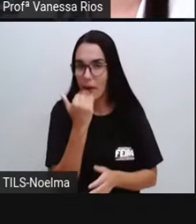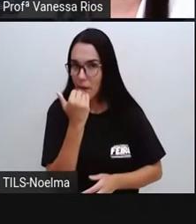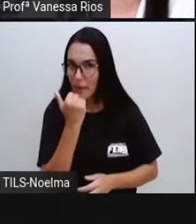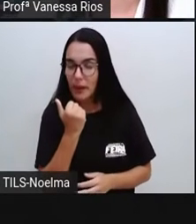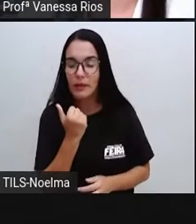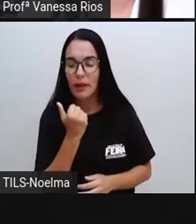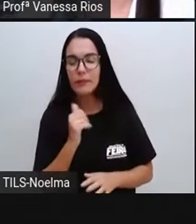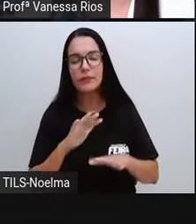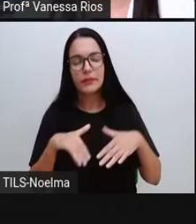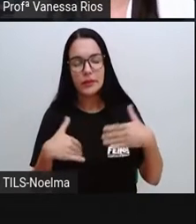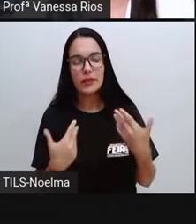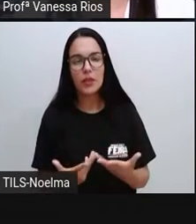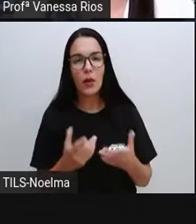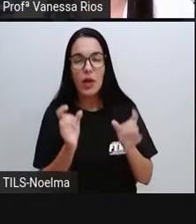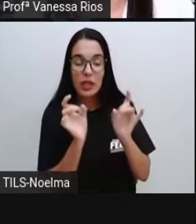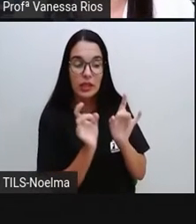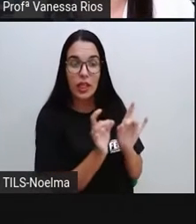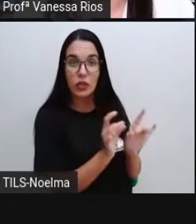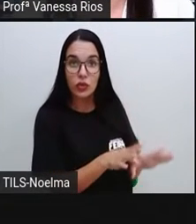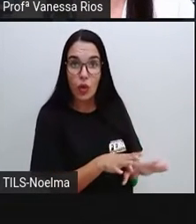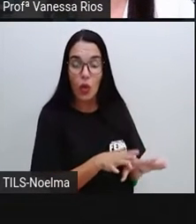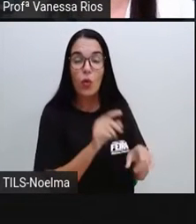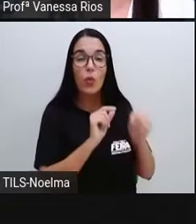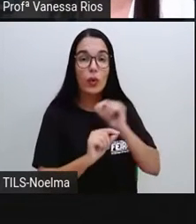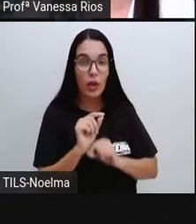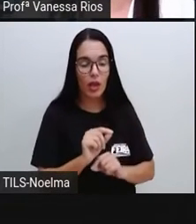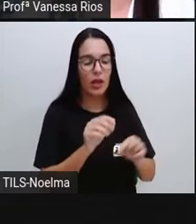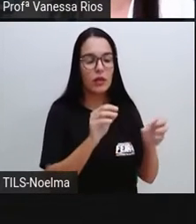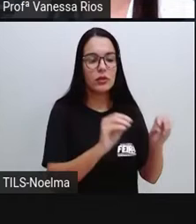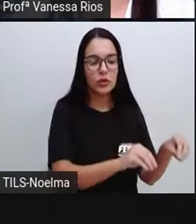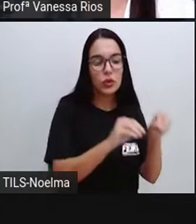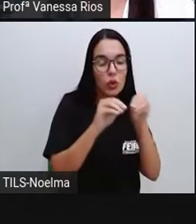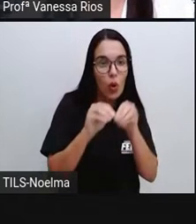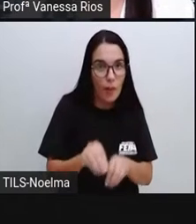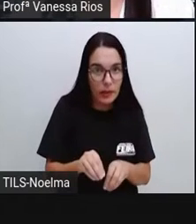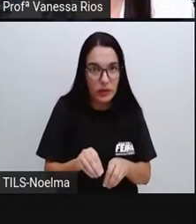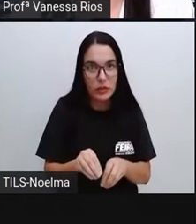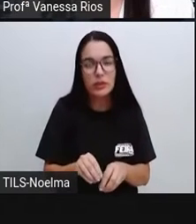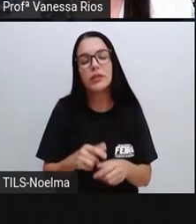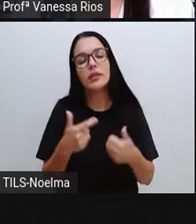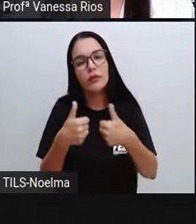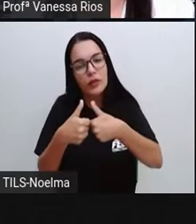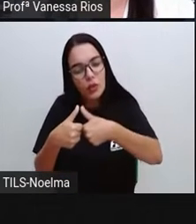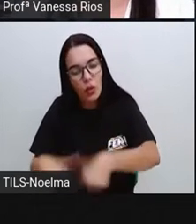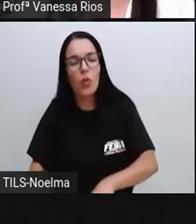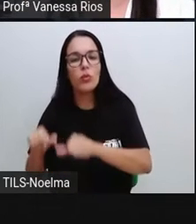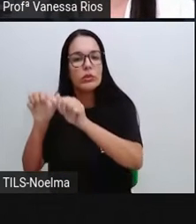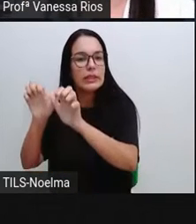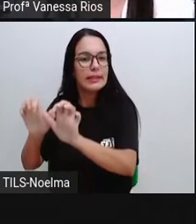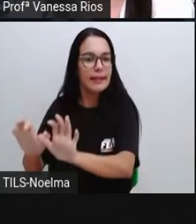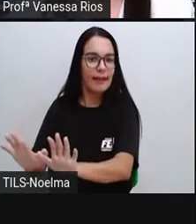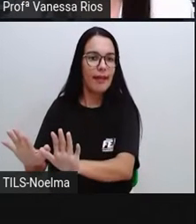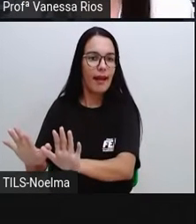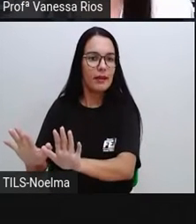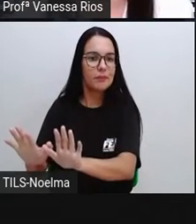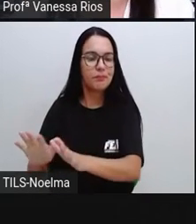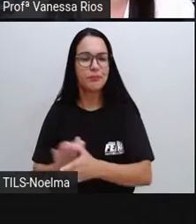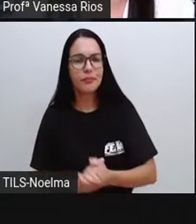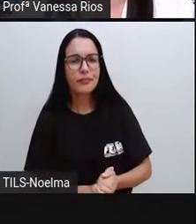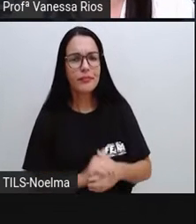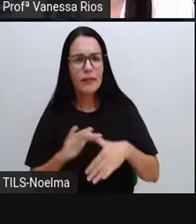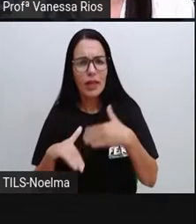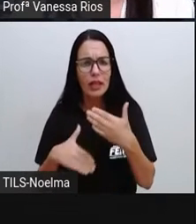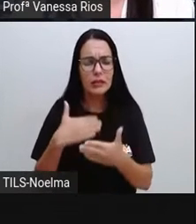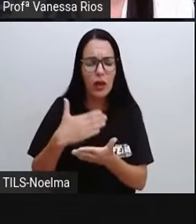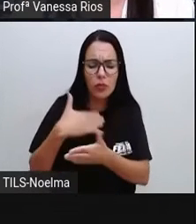de ser nômade e passa a ser sedentário. E a gente observa aqui no decorrer do tempo, né? No decorrer dos anos, porque